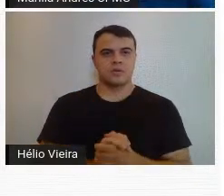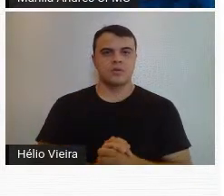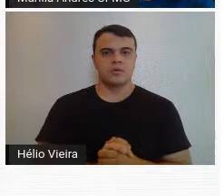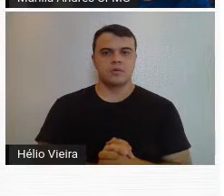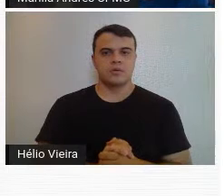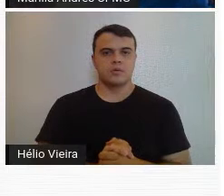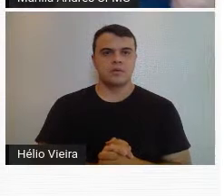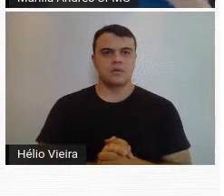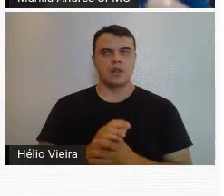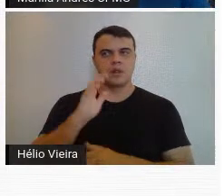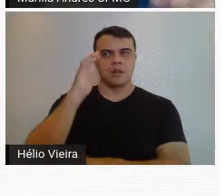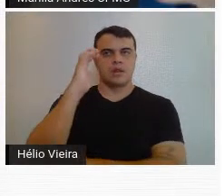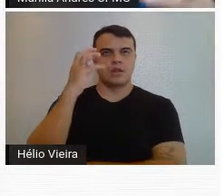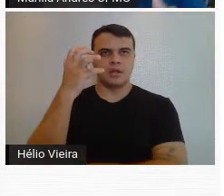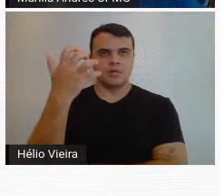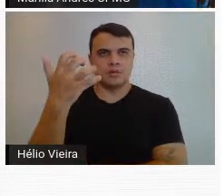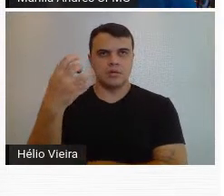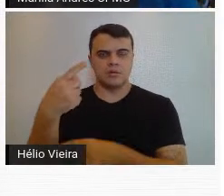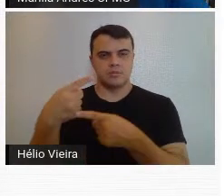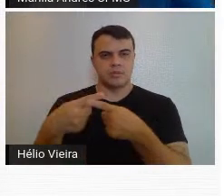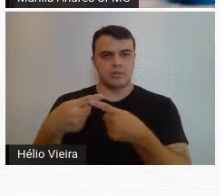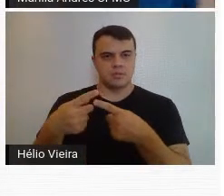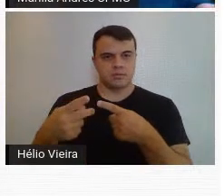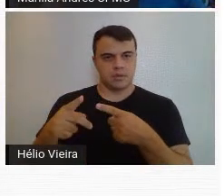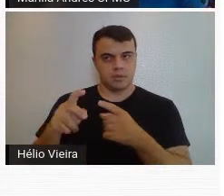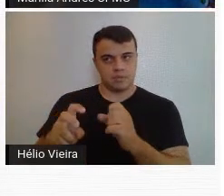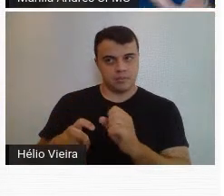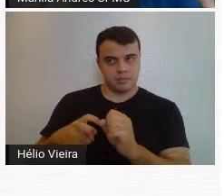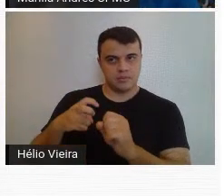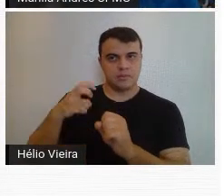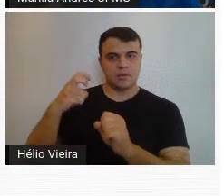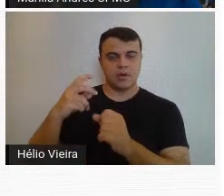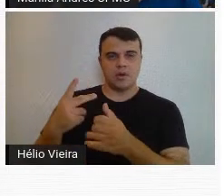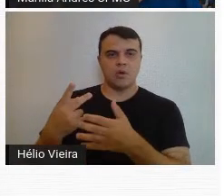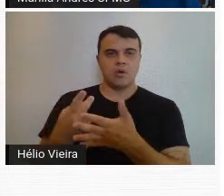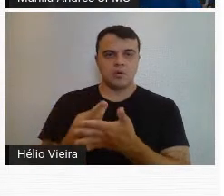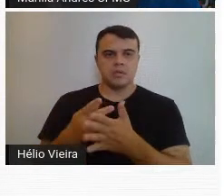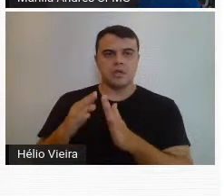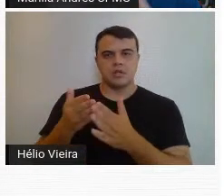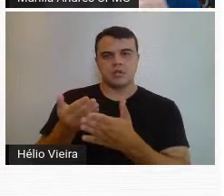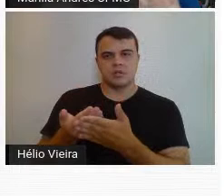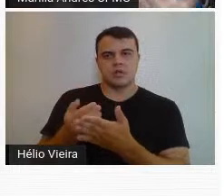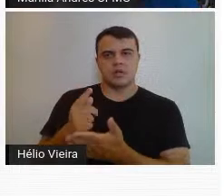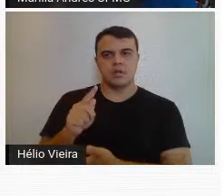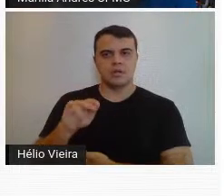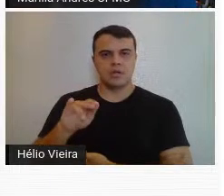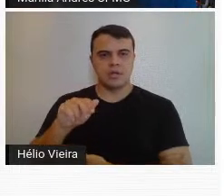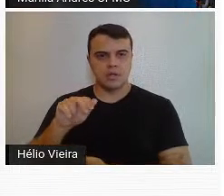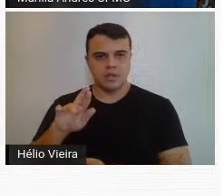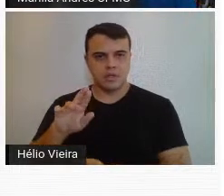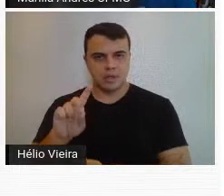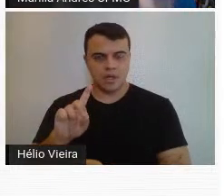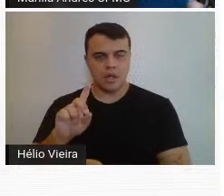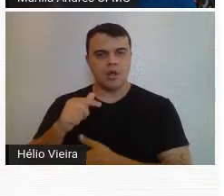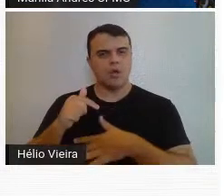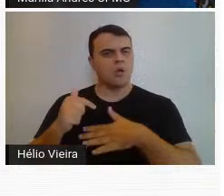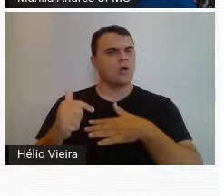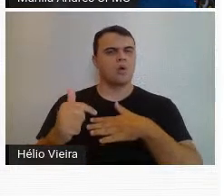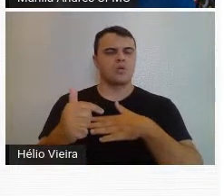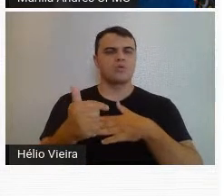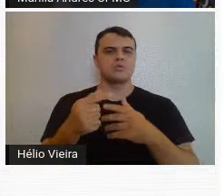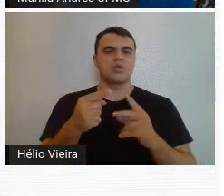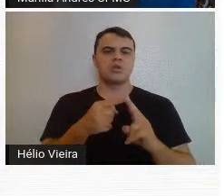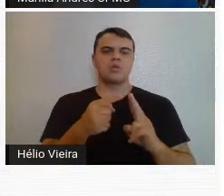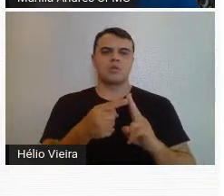a natureza a partir do Parque Municipal onde ficava a Escola Guignard. E aqui são dois outros